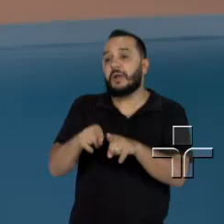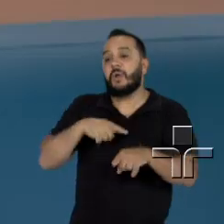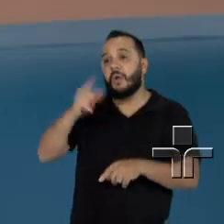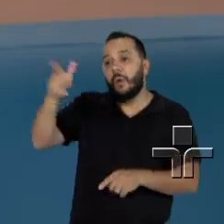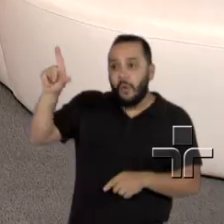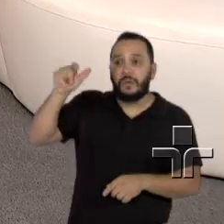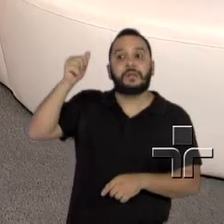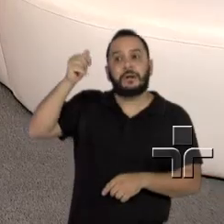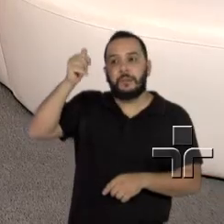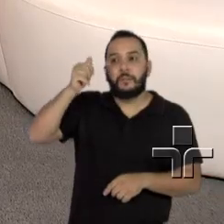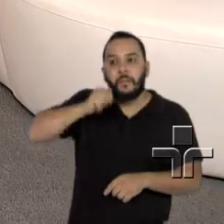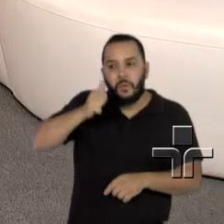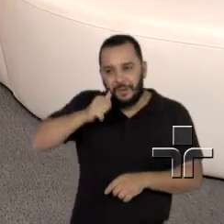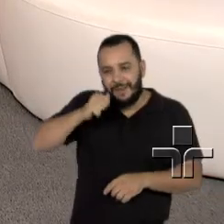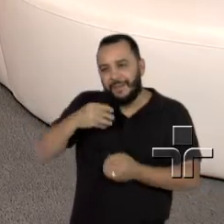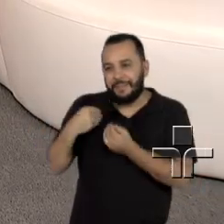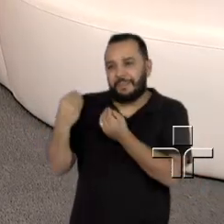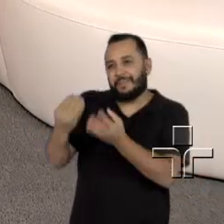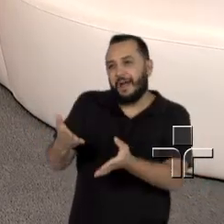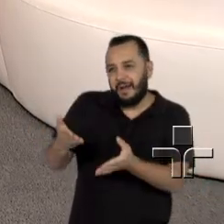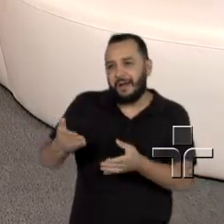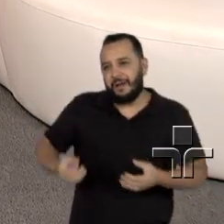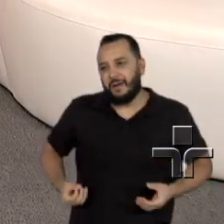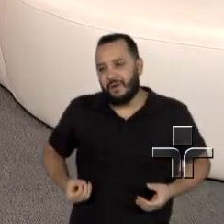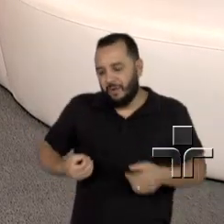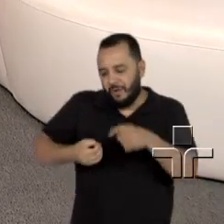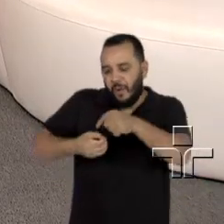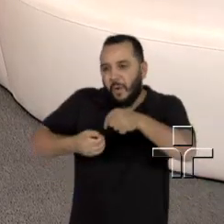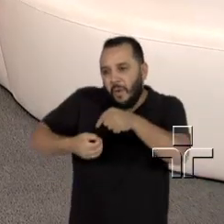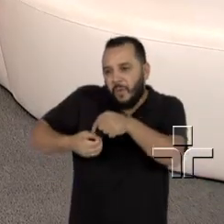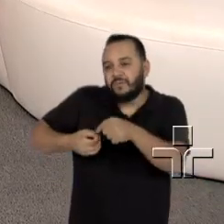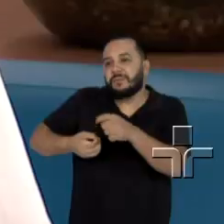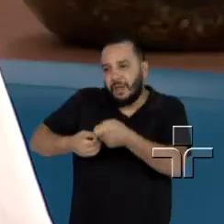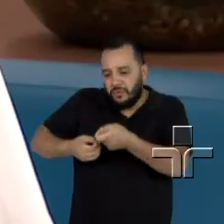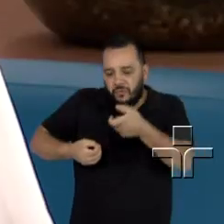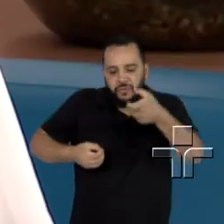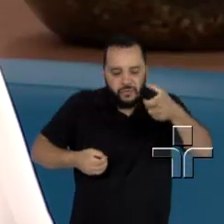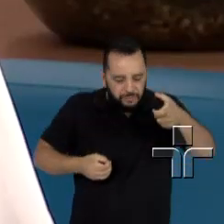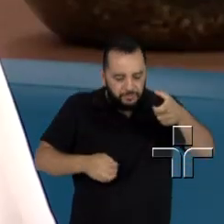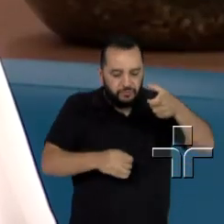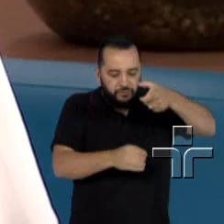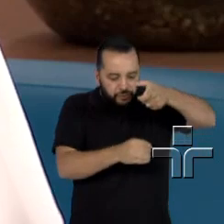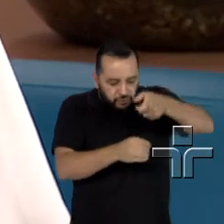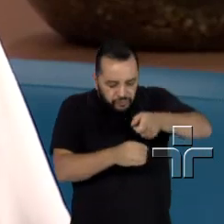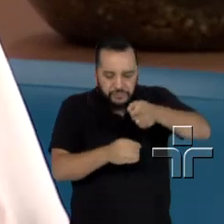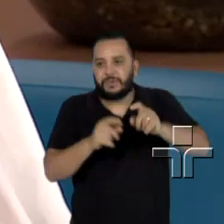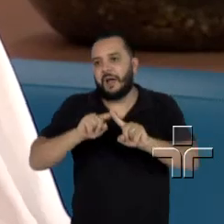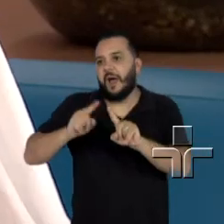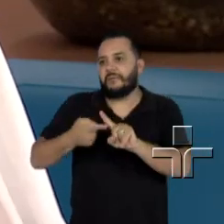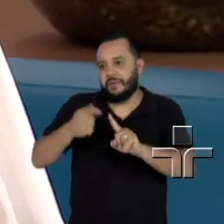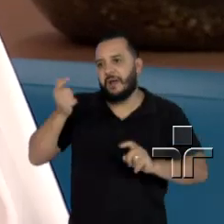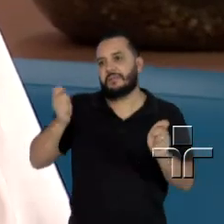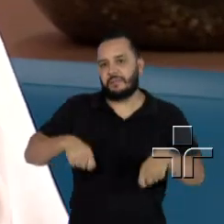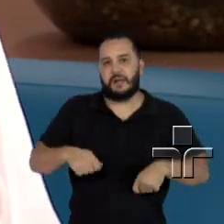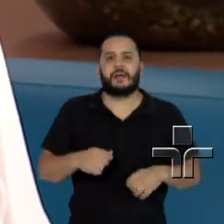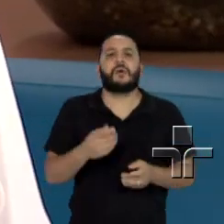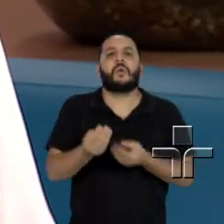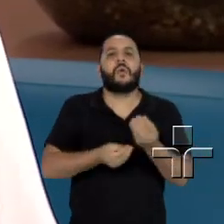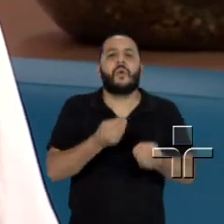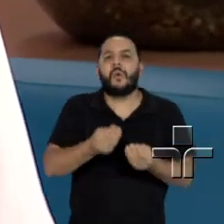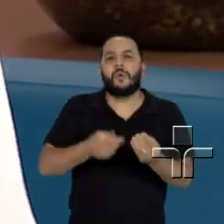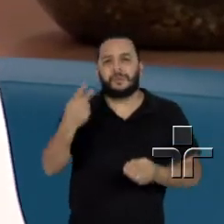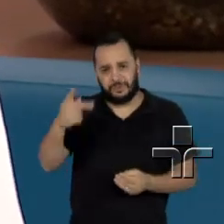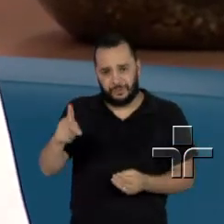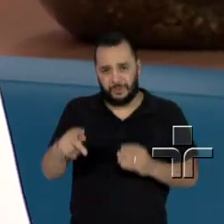mãe doadora, de uma doação. E, Rosana, como é que foi a sua gestação, né? Porque a gente ouve muito dizer que